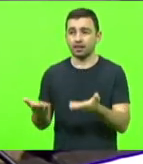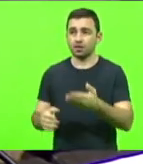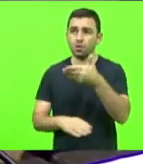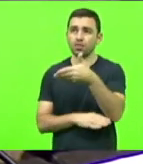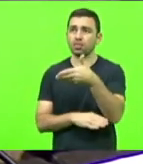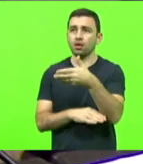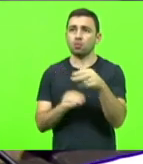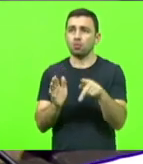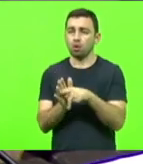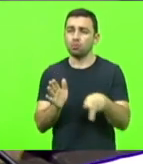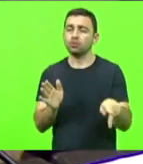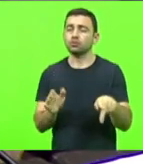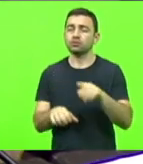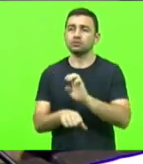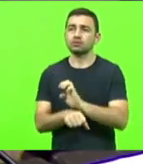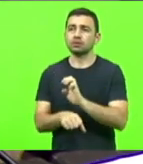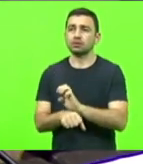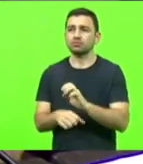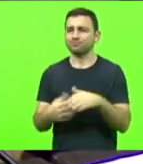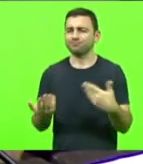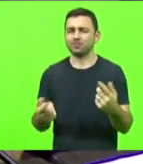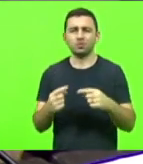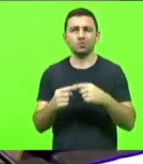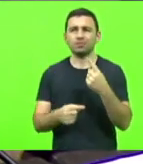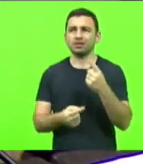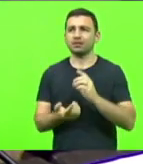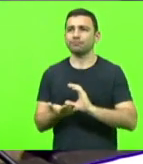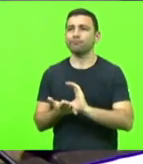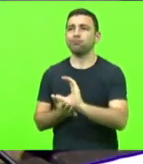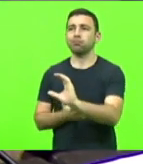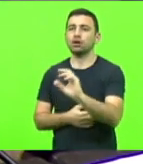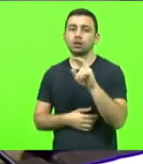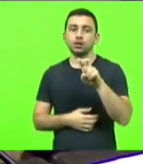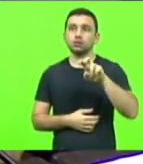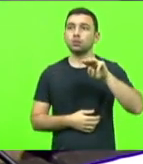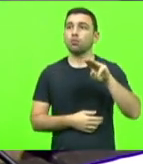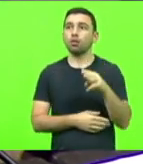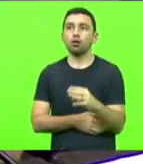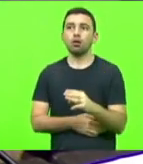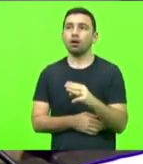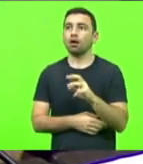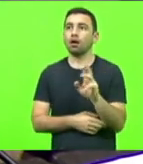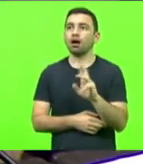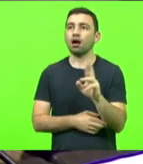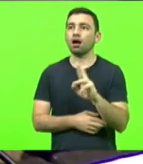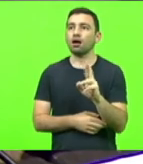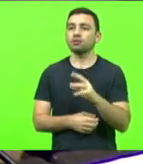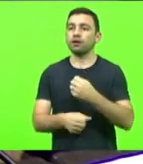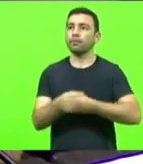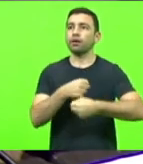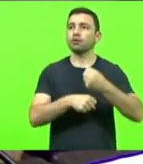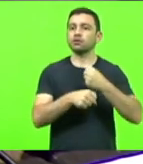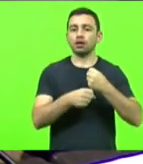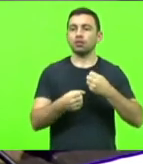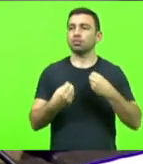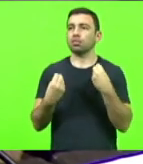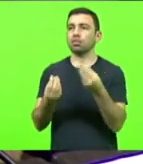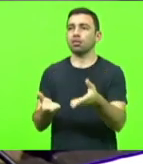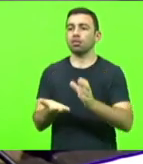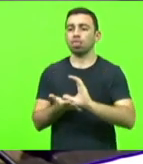sentido nós investirmos 5 milhões de reais como investimos no ano passado apenas para manter um hotel